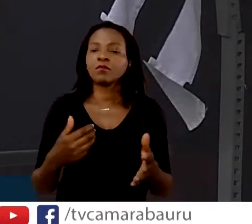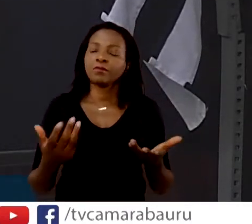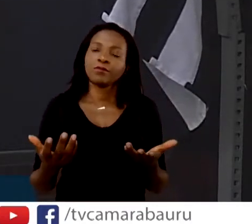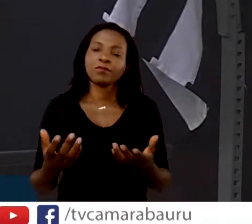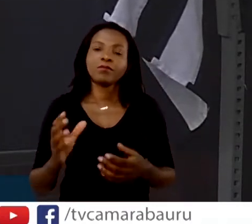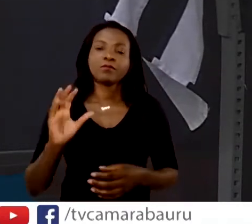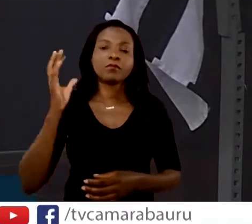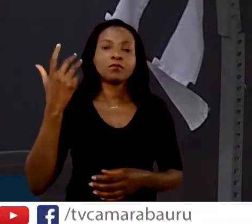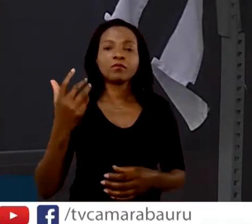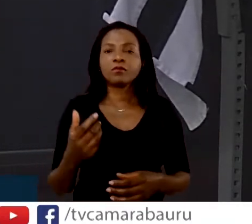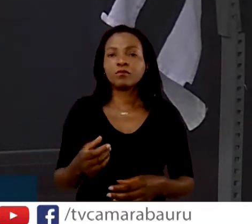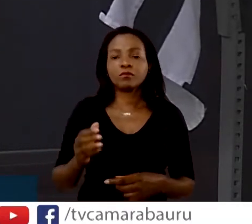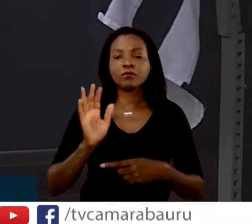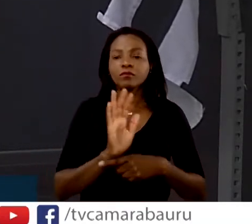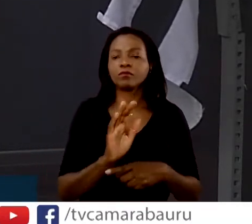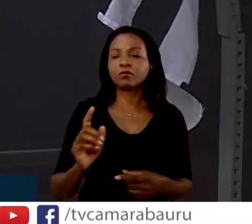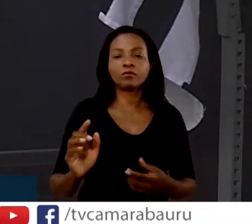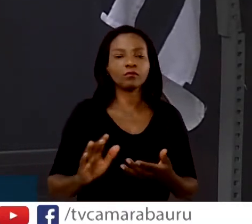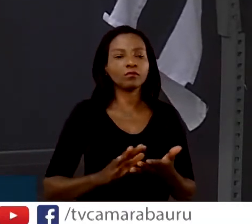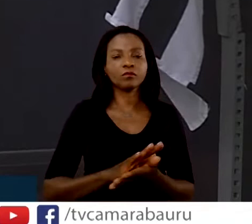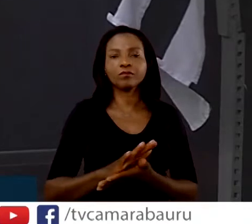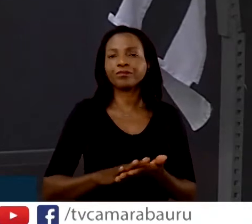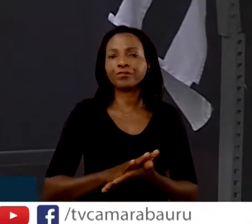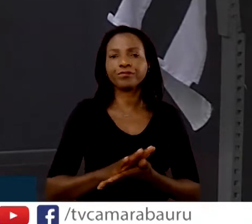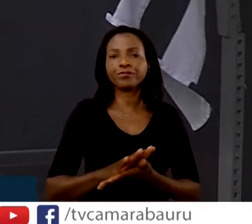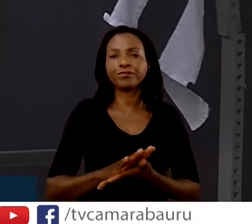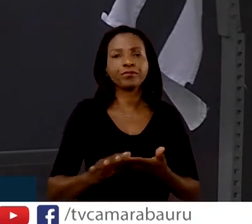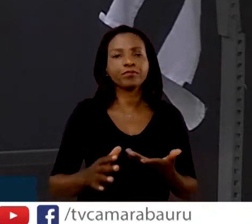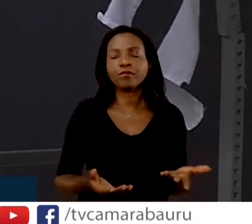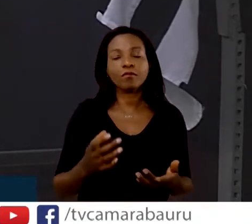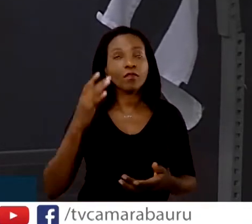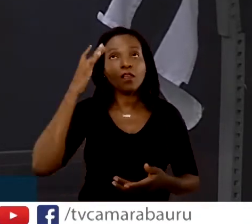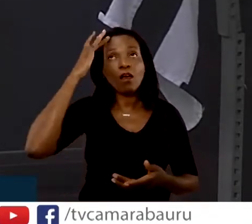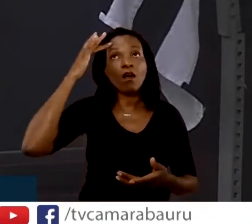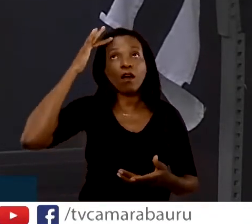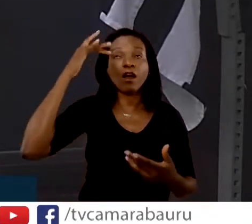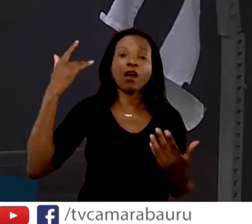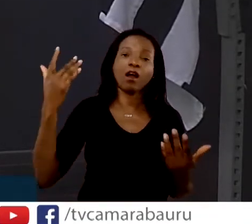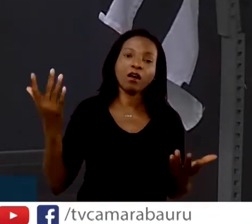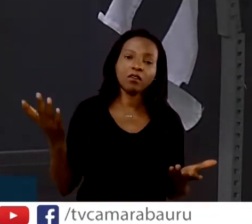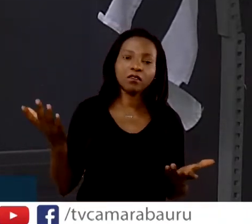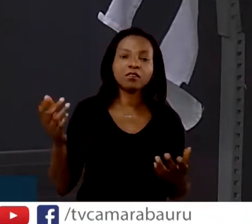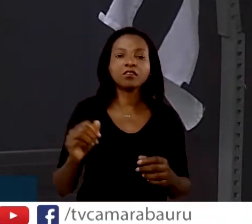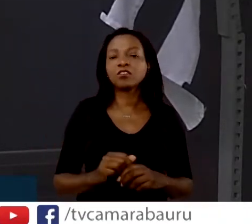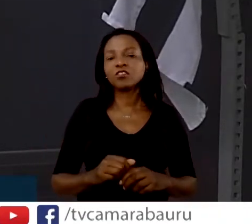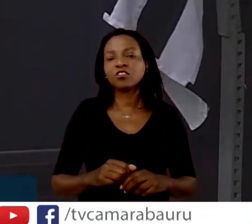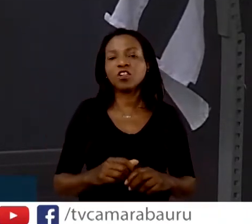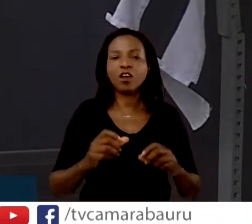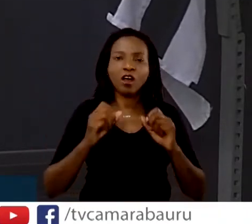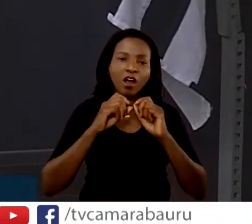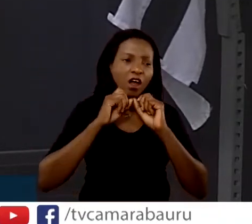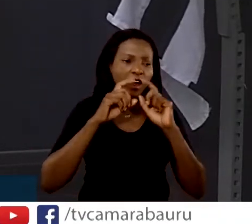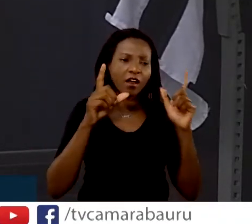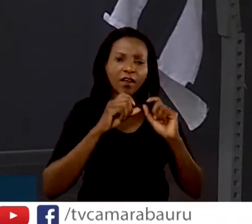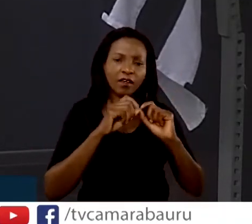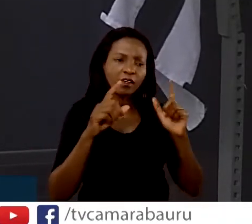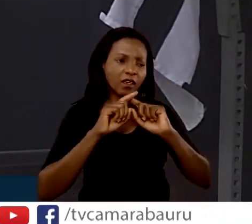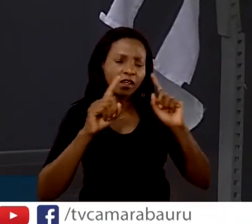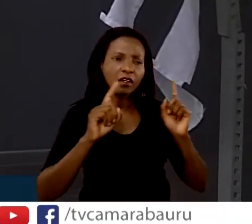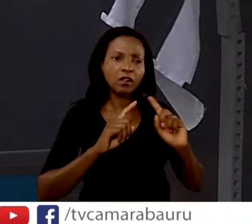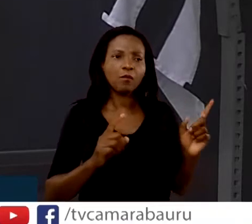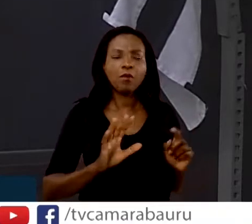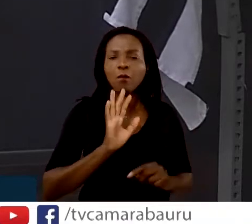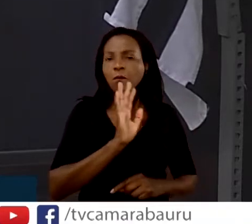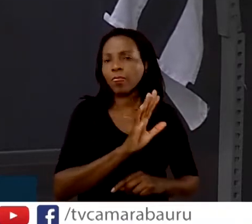não adianta. Se achar, olha, está reclamando, nós vamos continuar posicionando a forma que